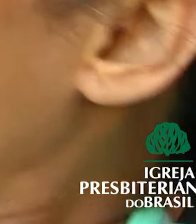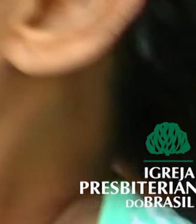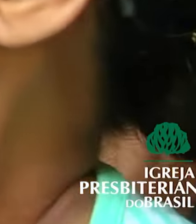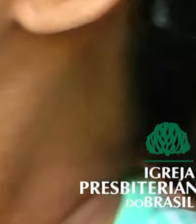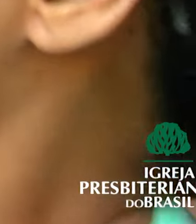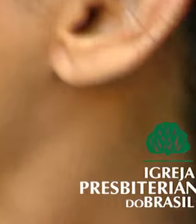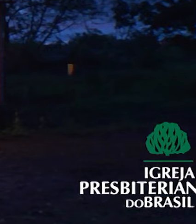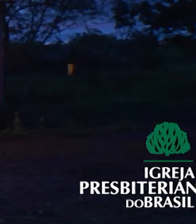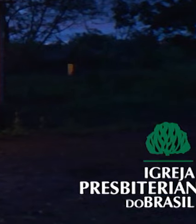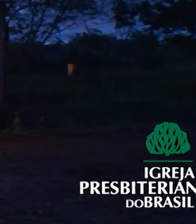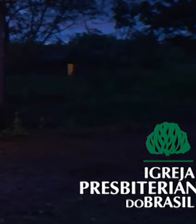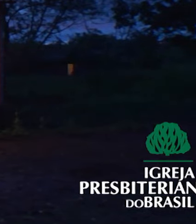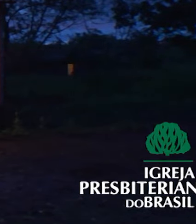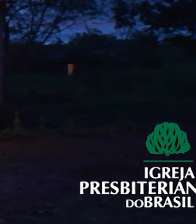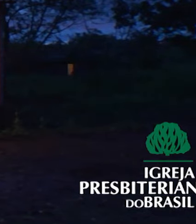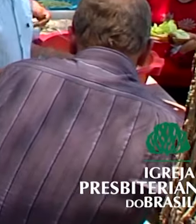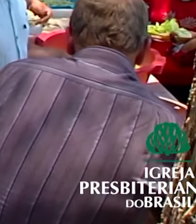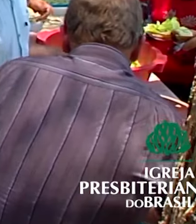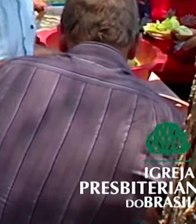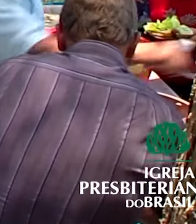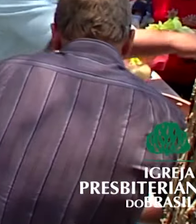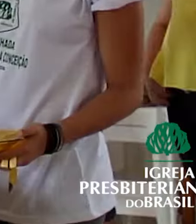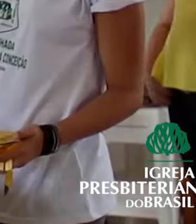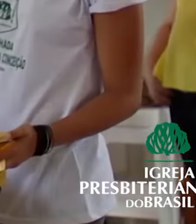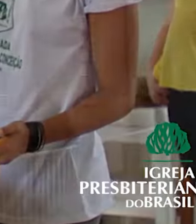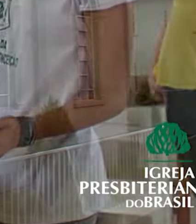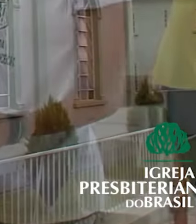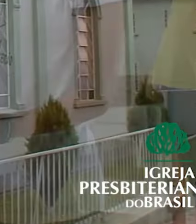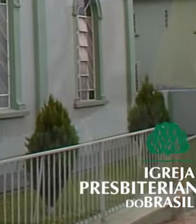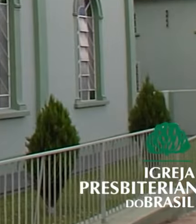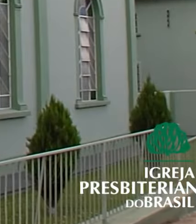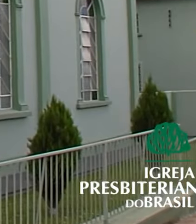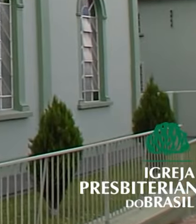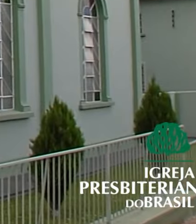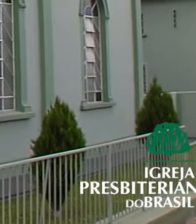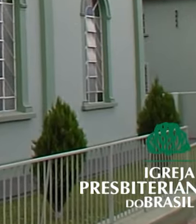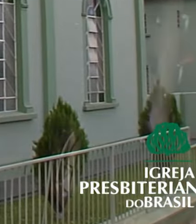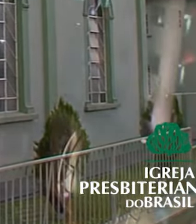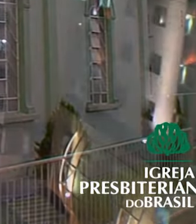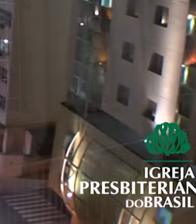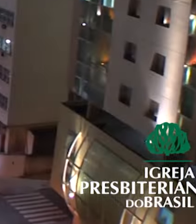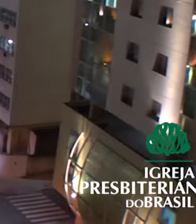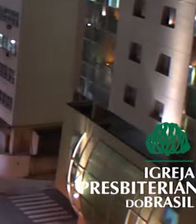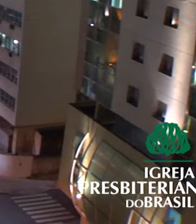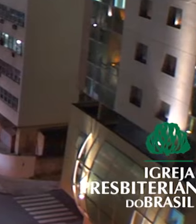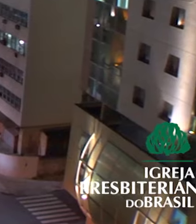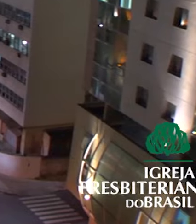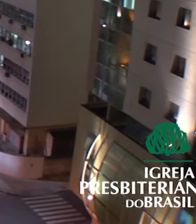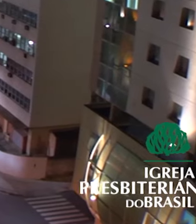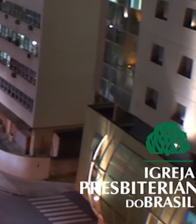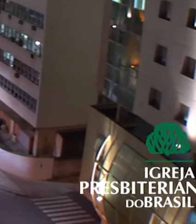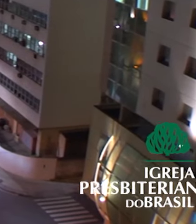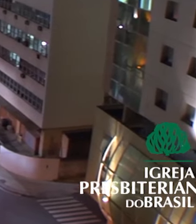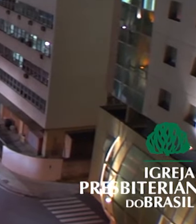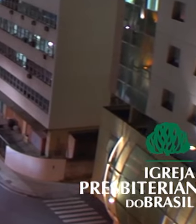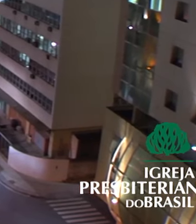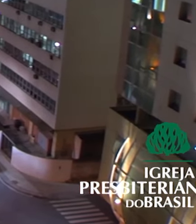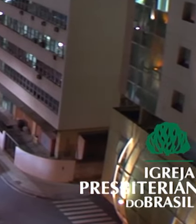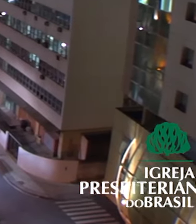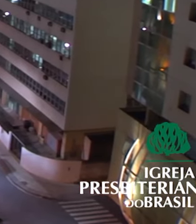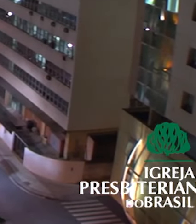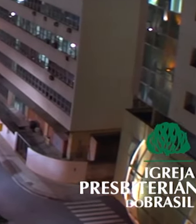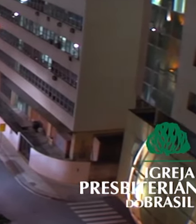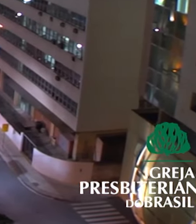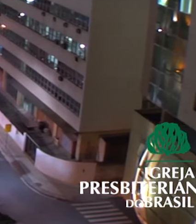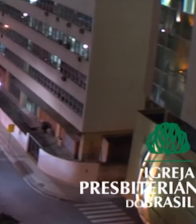sociais e missionários, cumpre a sua missão visando a glória de Deus. Igreja Presbiteriana, há